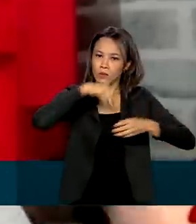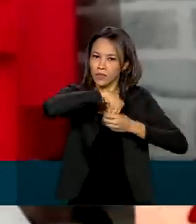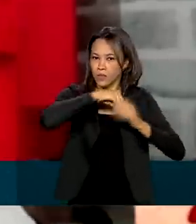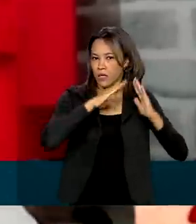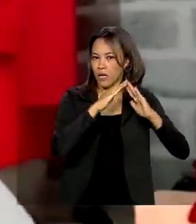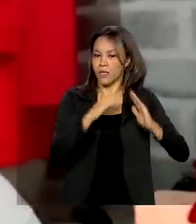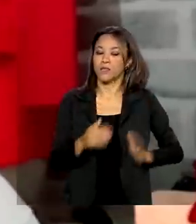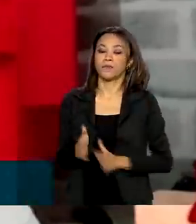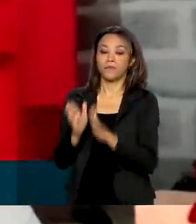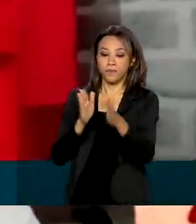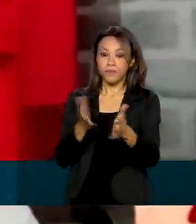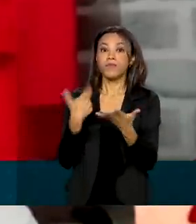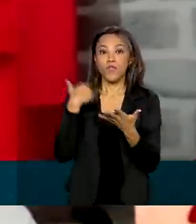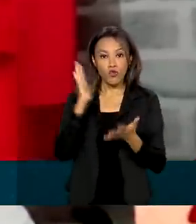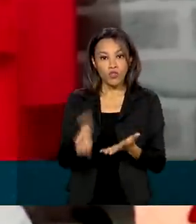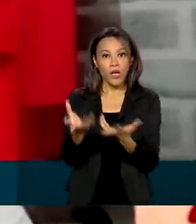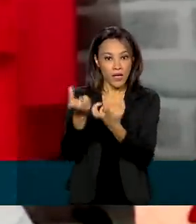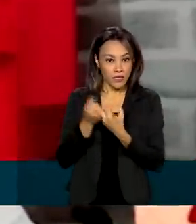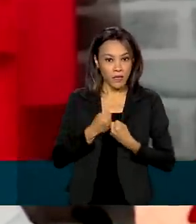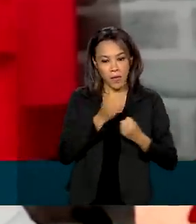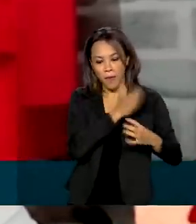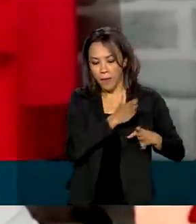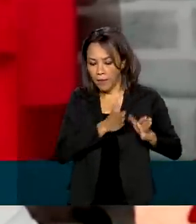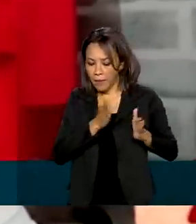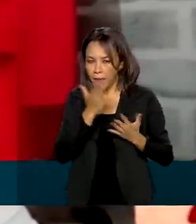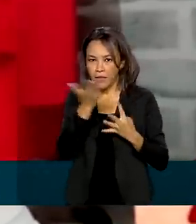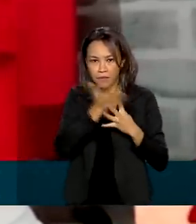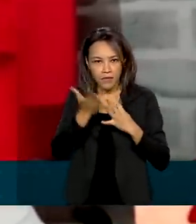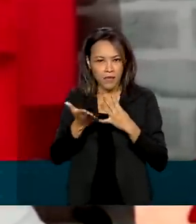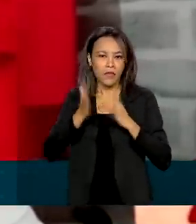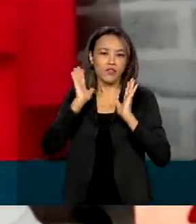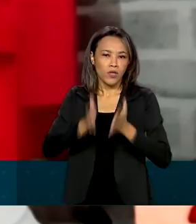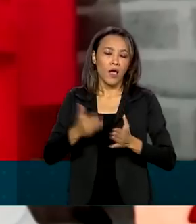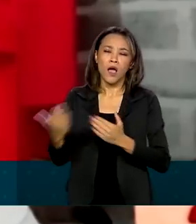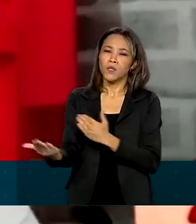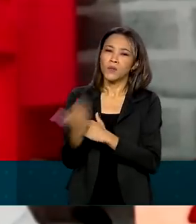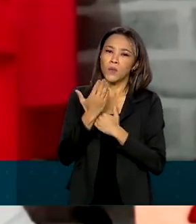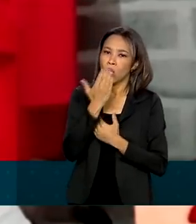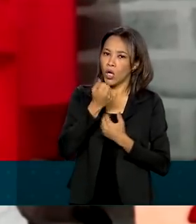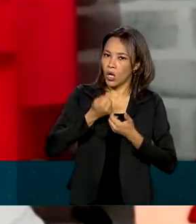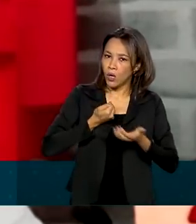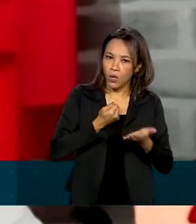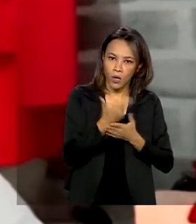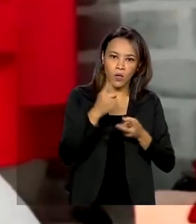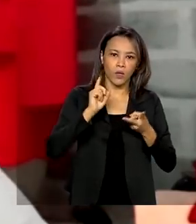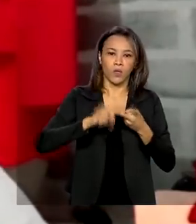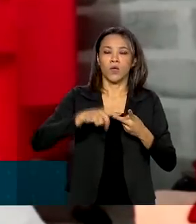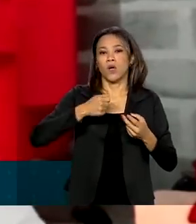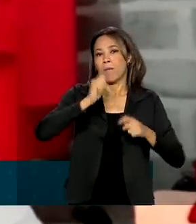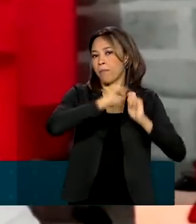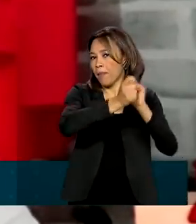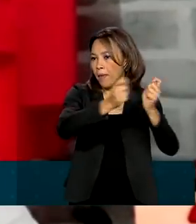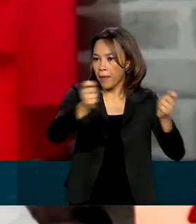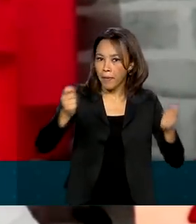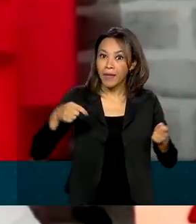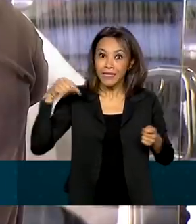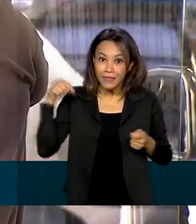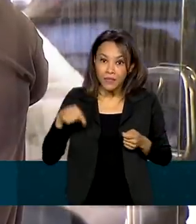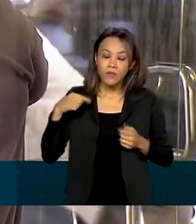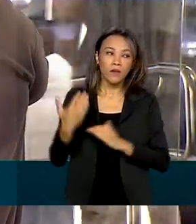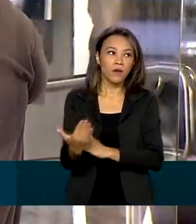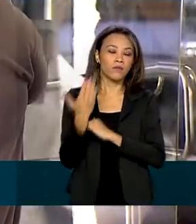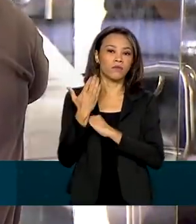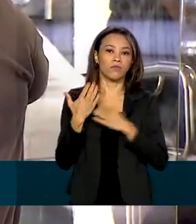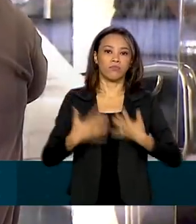todas as parcelas e ele me ajudou na questão da alimentação, pagamentos de conta e isso foi o que ajudou bastante.